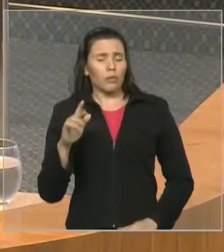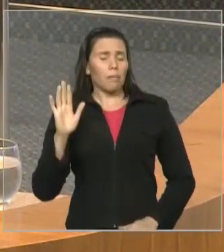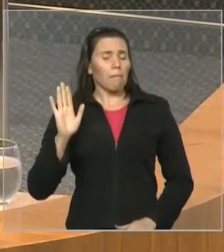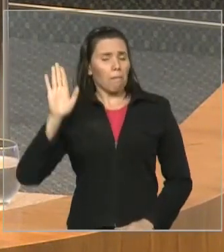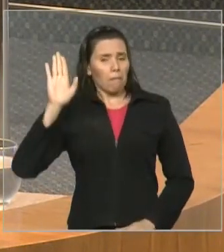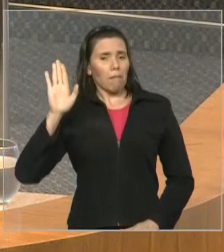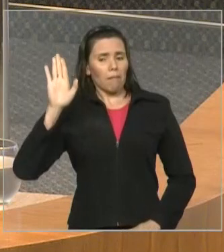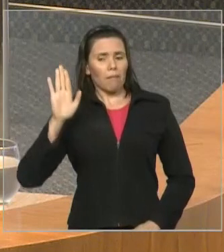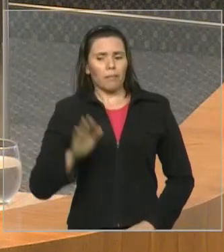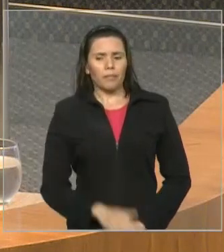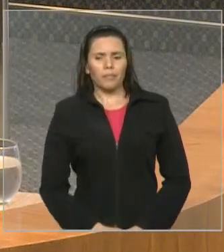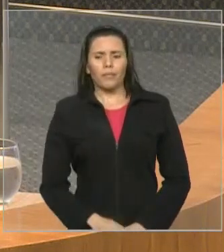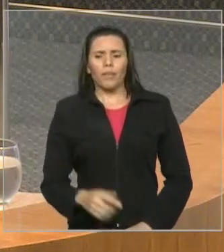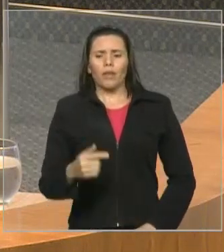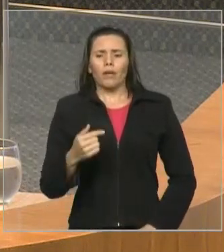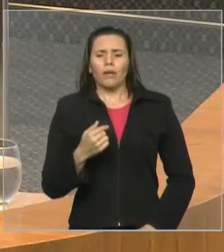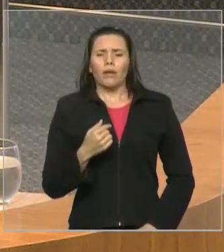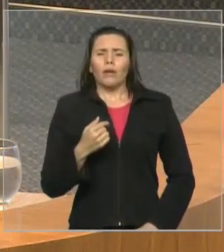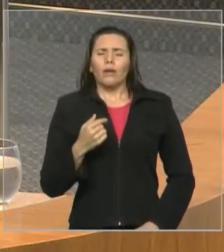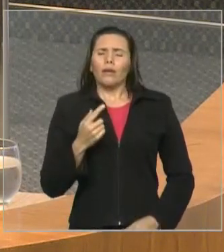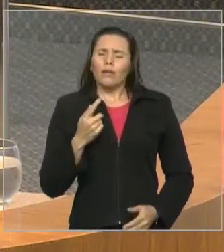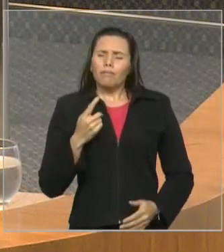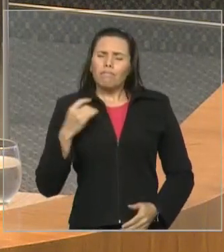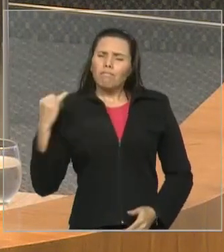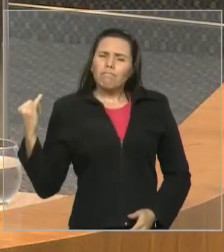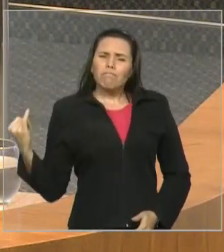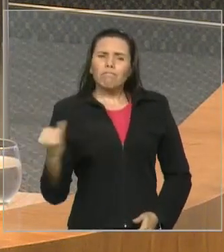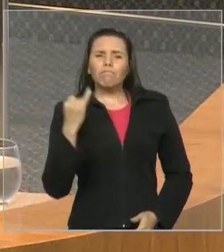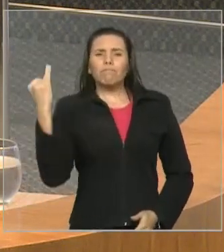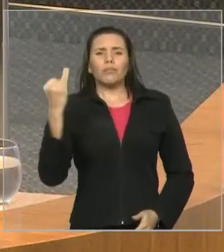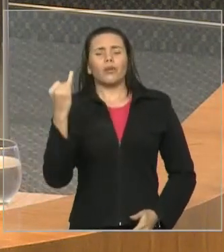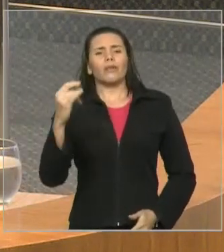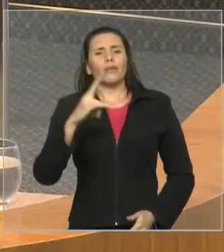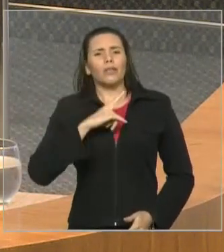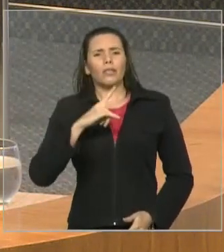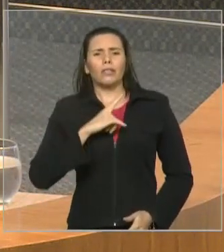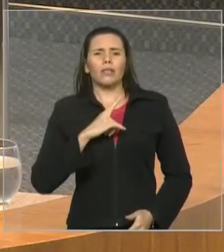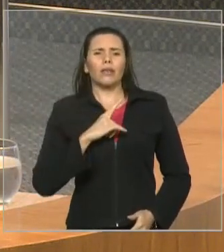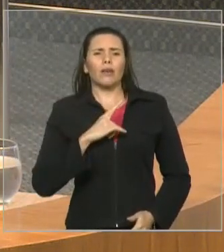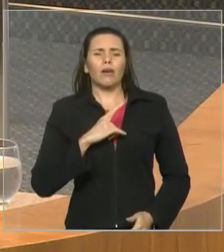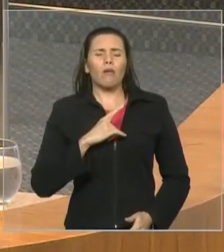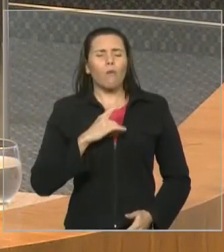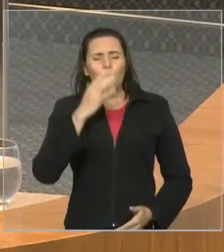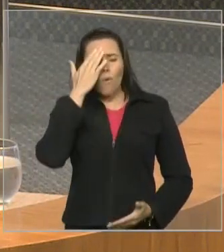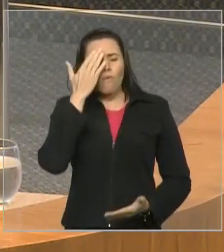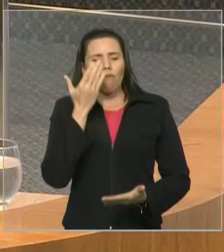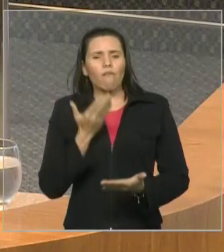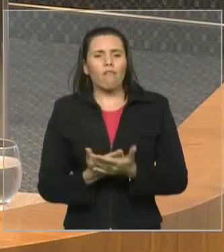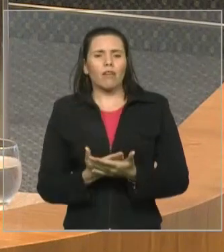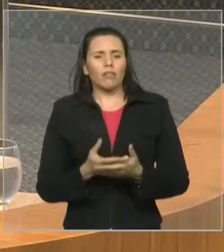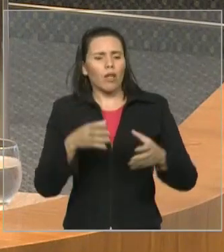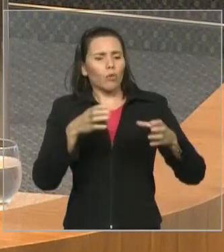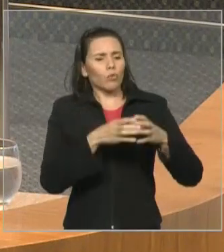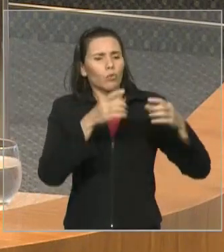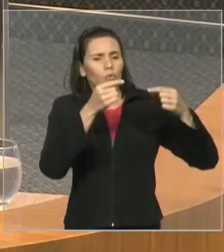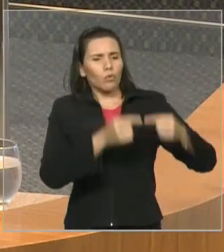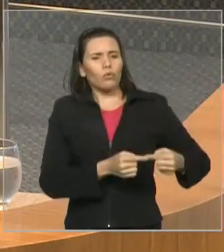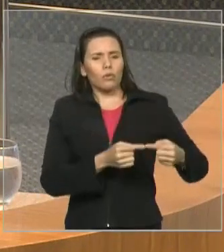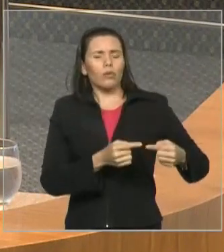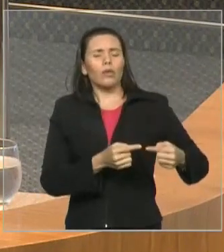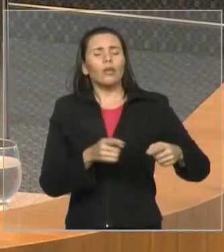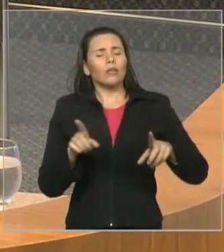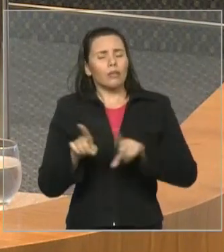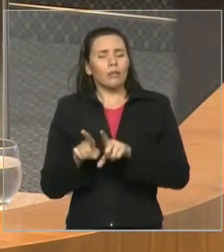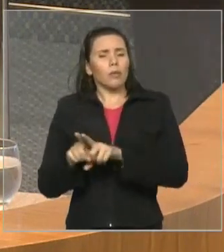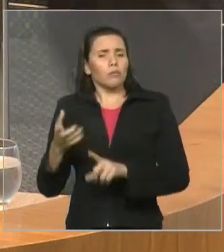conseguir construir um ambiente de confiança entre governo e oposição. E o deputado Rigo também é